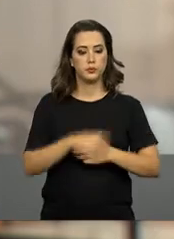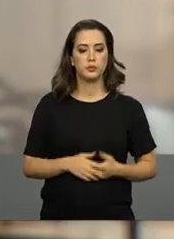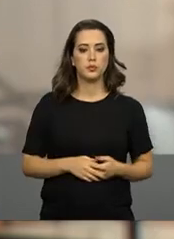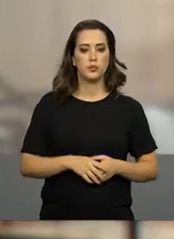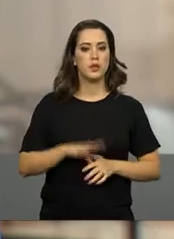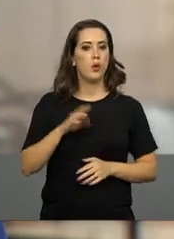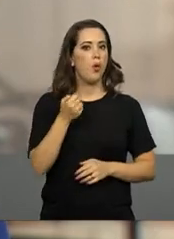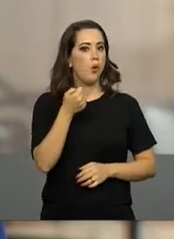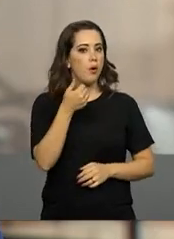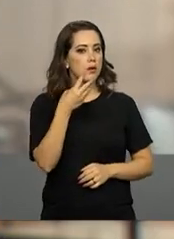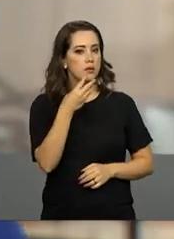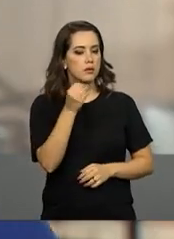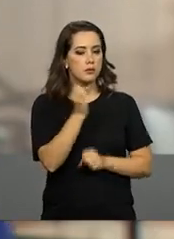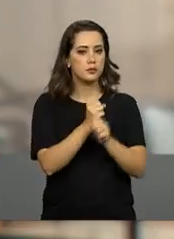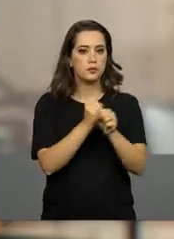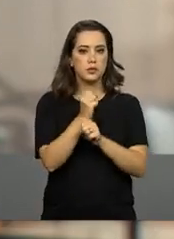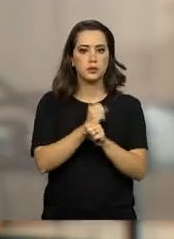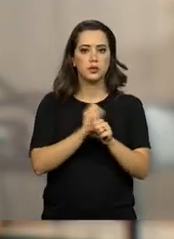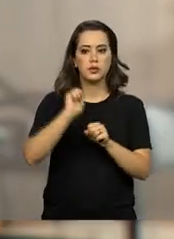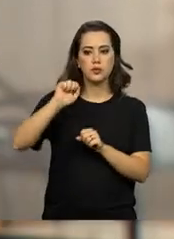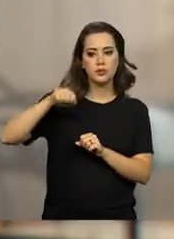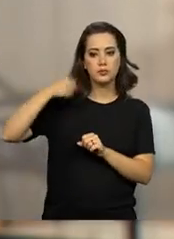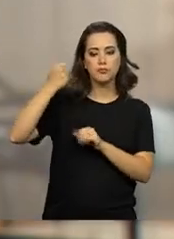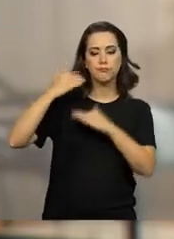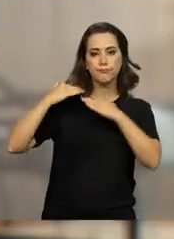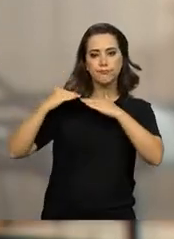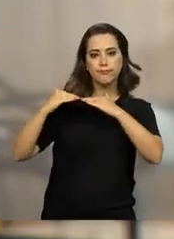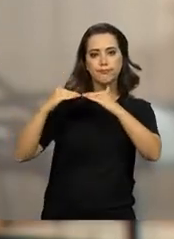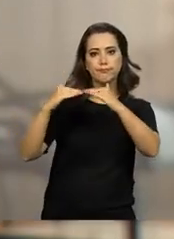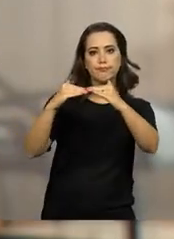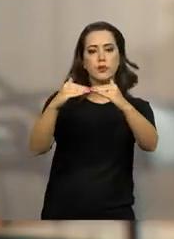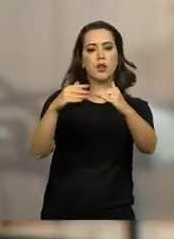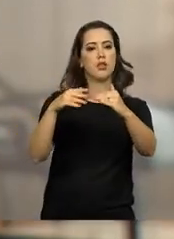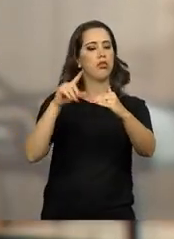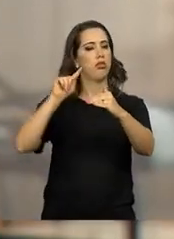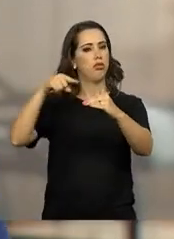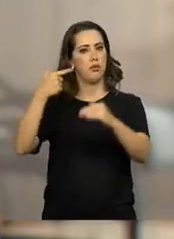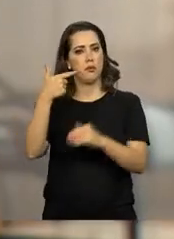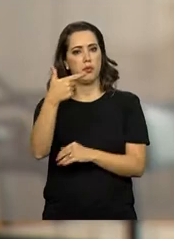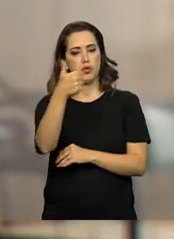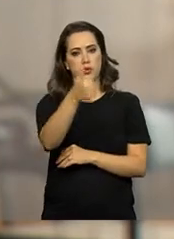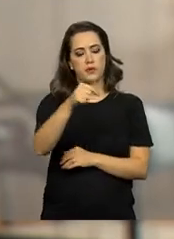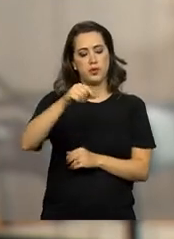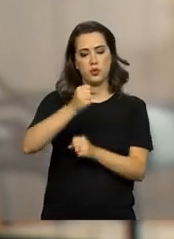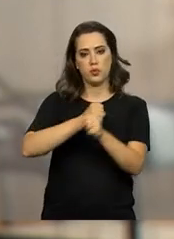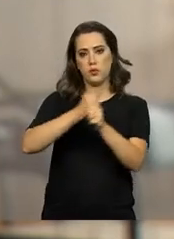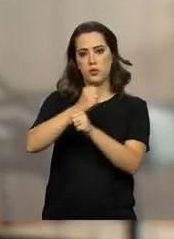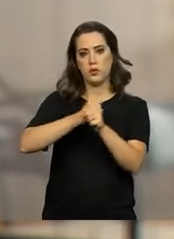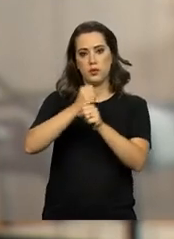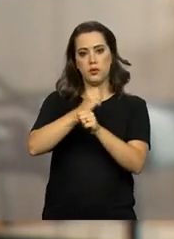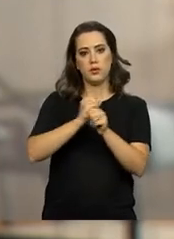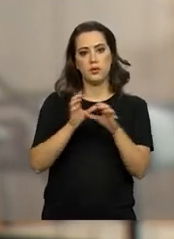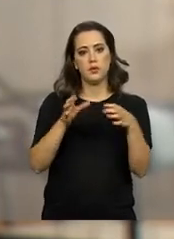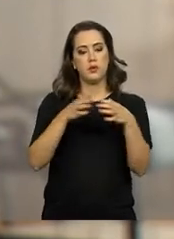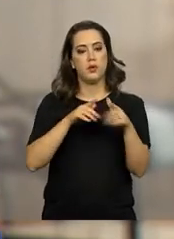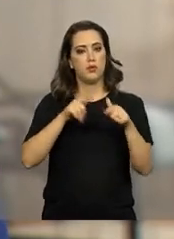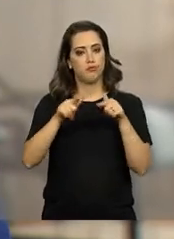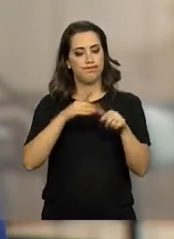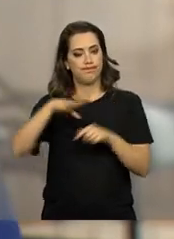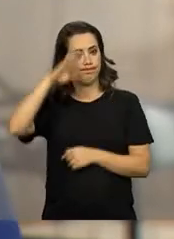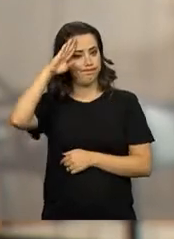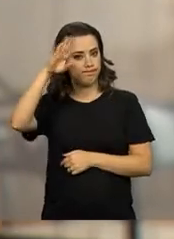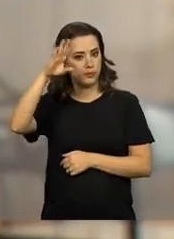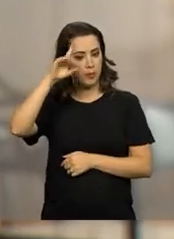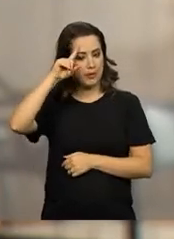Brasileira é o símbolo da redemocratização nacional. Após 21 anos de regime militar, a sociedade brasileira recebeu uma